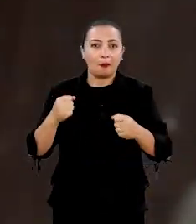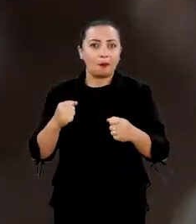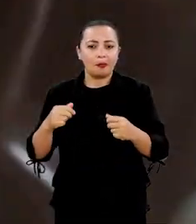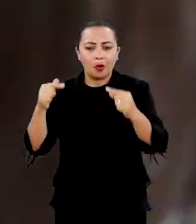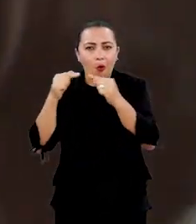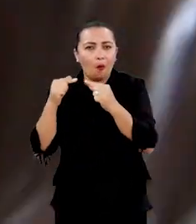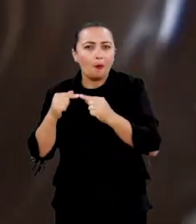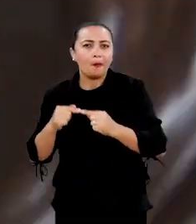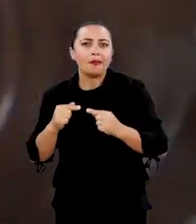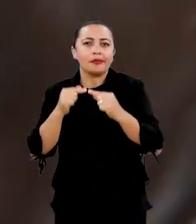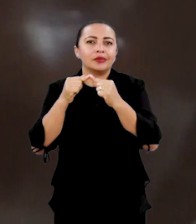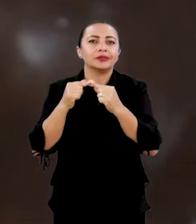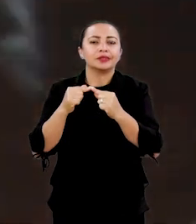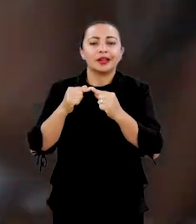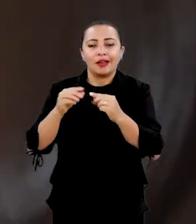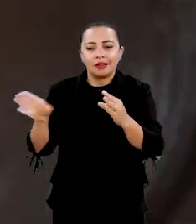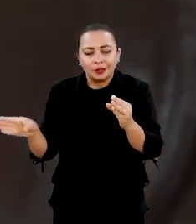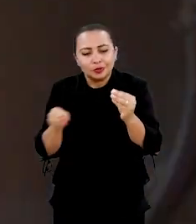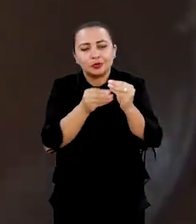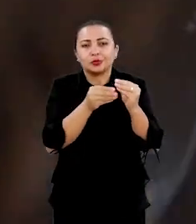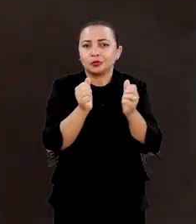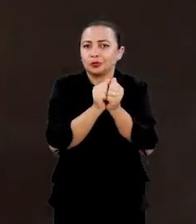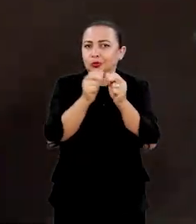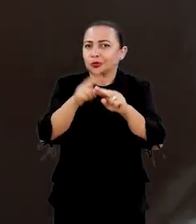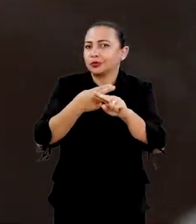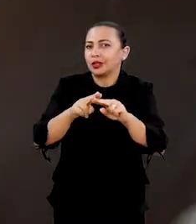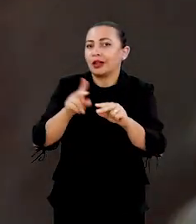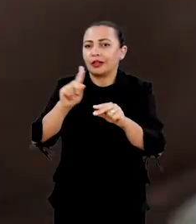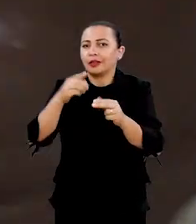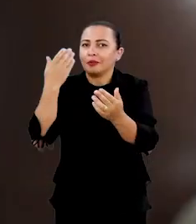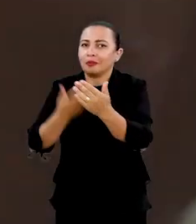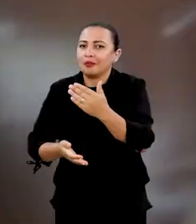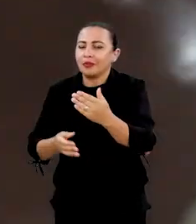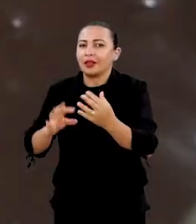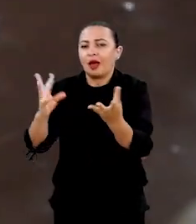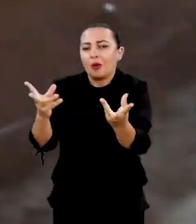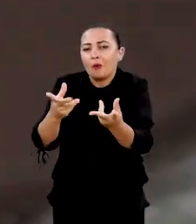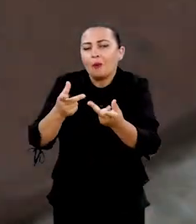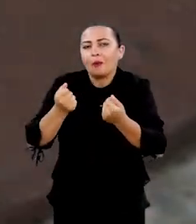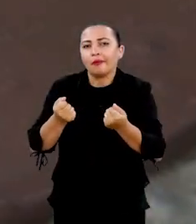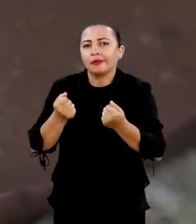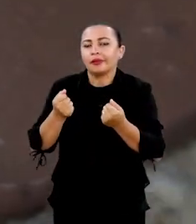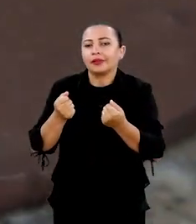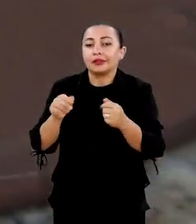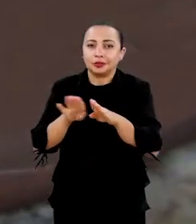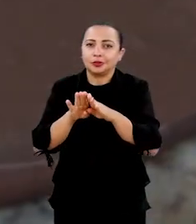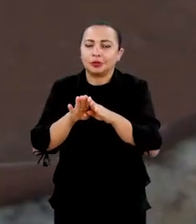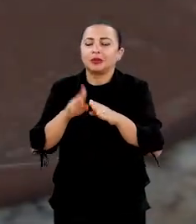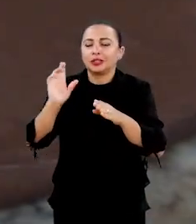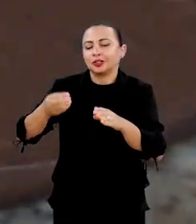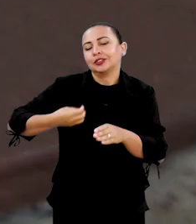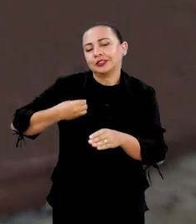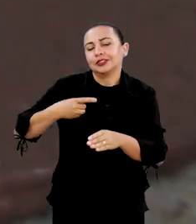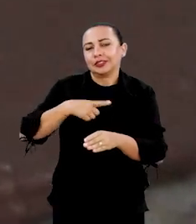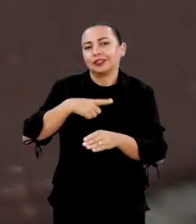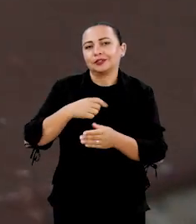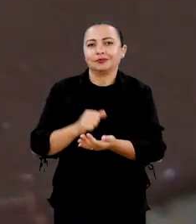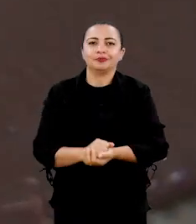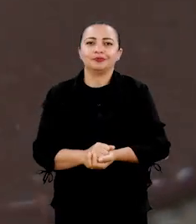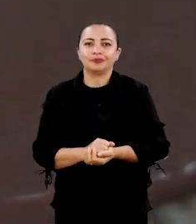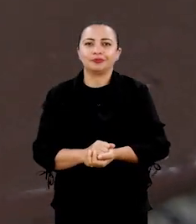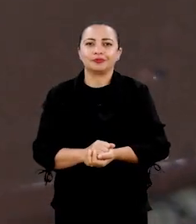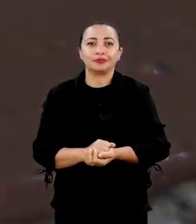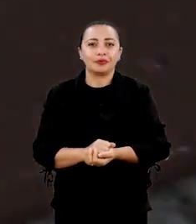e que possam combinar ou ser adicionados ao chocolate sem perder a textura, a qualidade e os componentes já